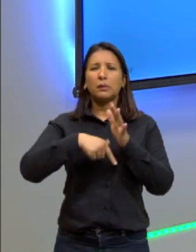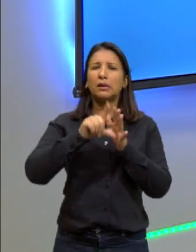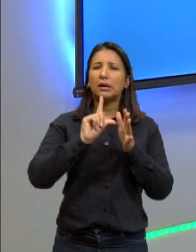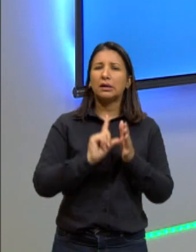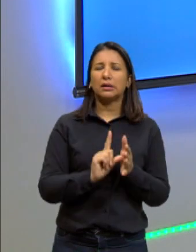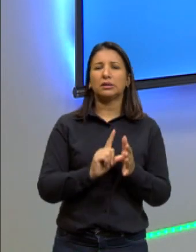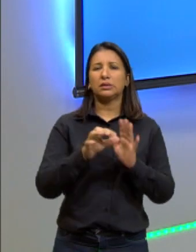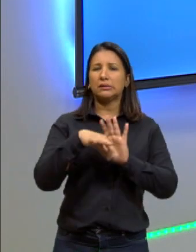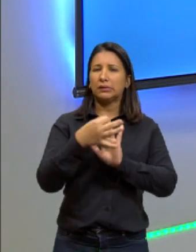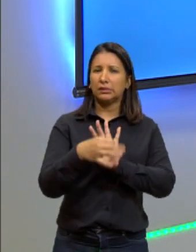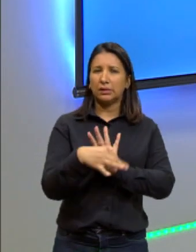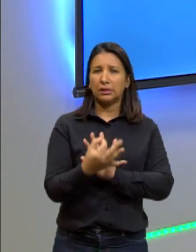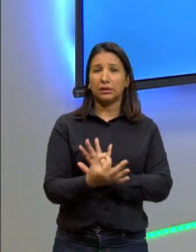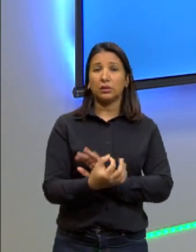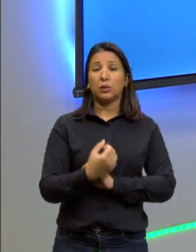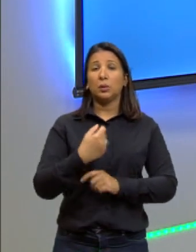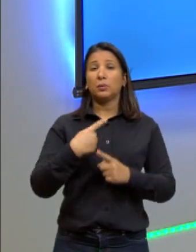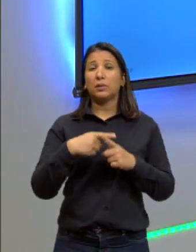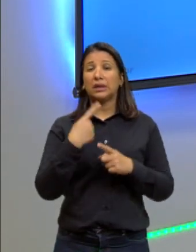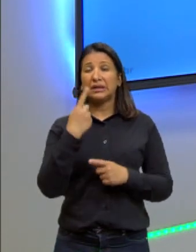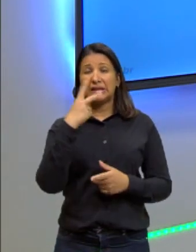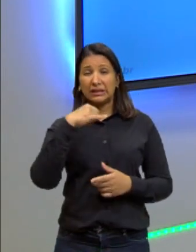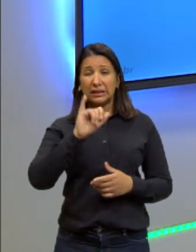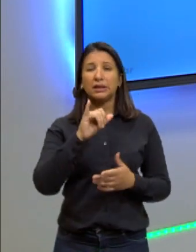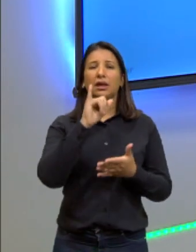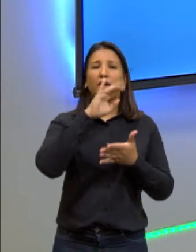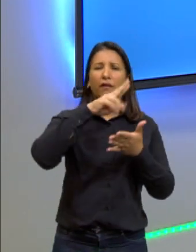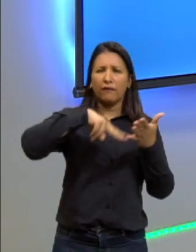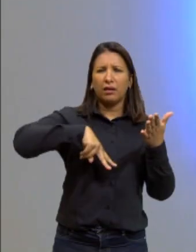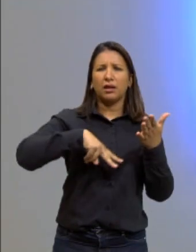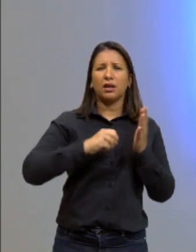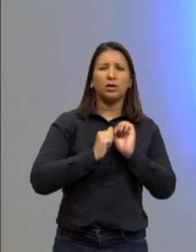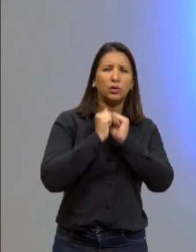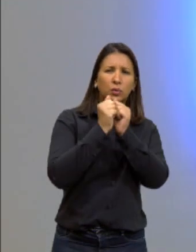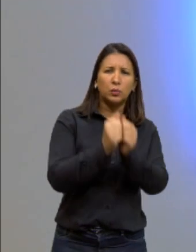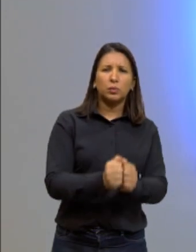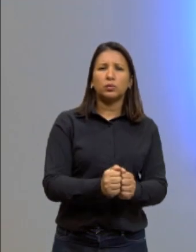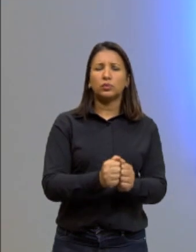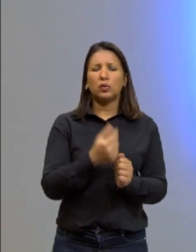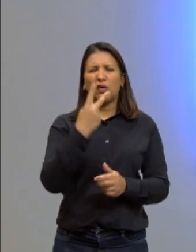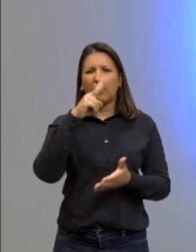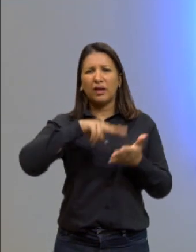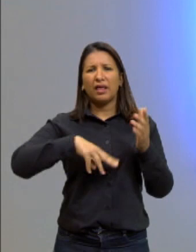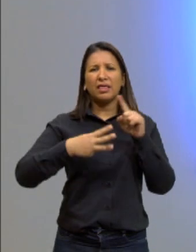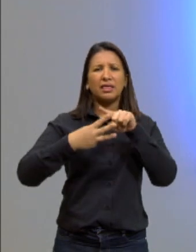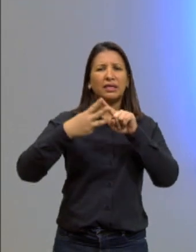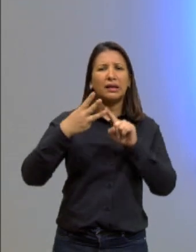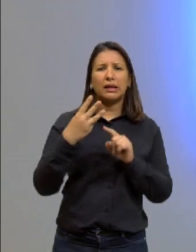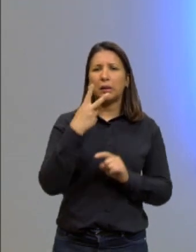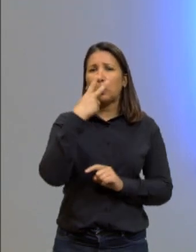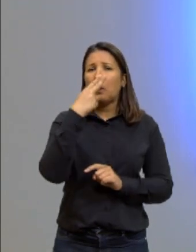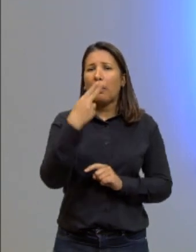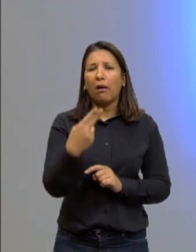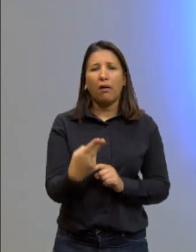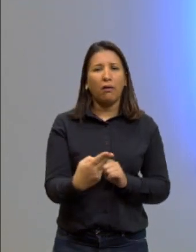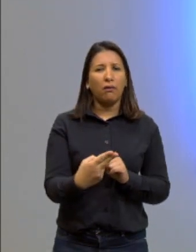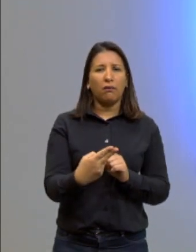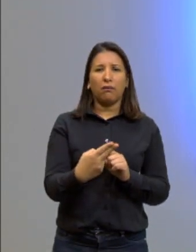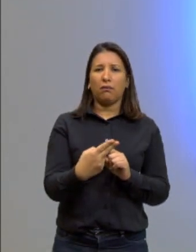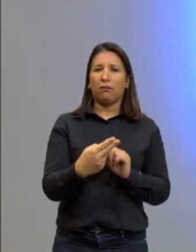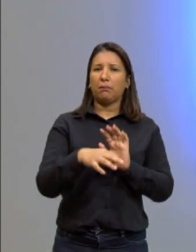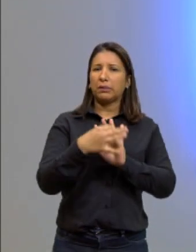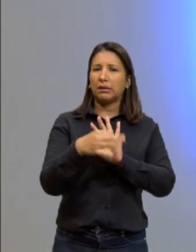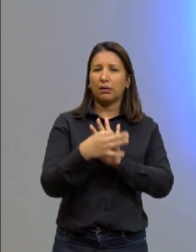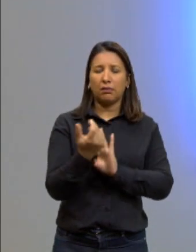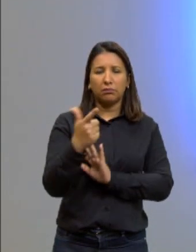argumentos. Porque se a gente for ler e vocês acompanhar a leitura comigo, ela diz três vezes a mesma coisa. E esse dado